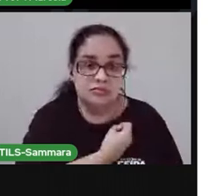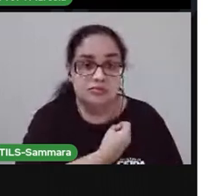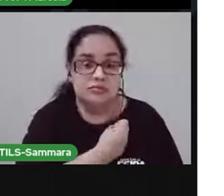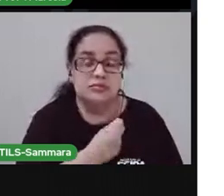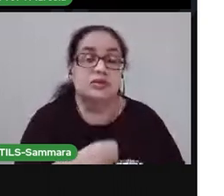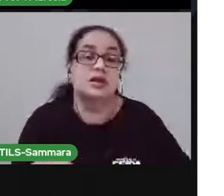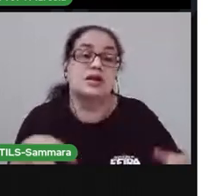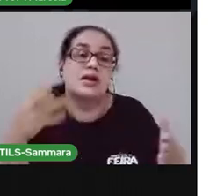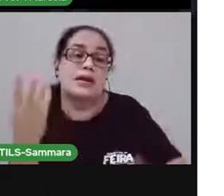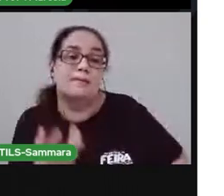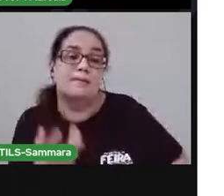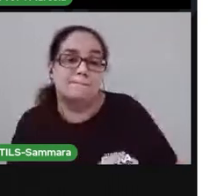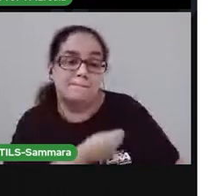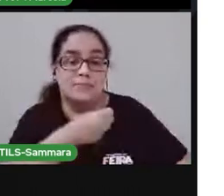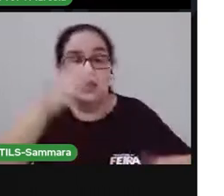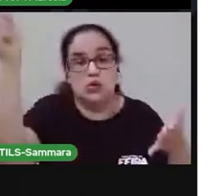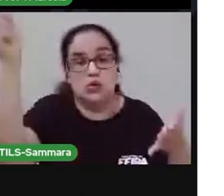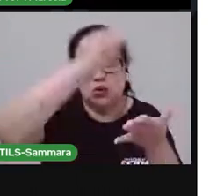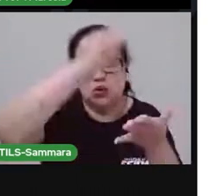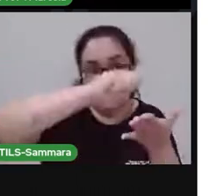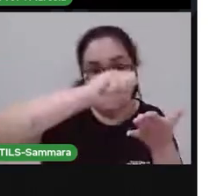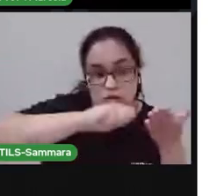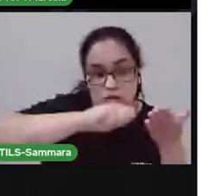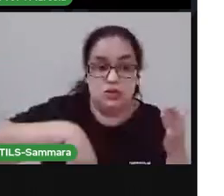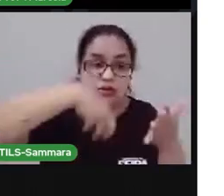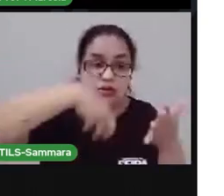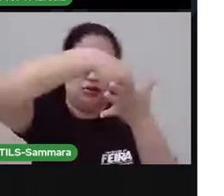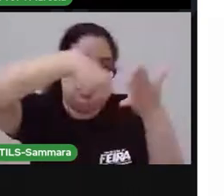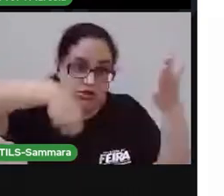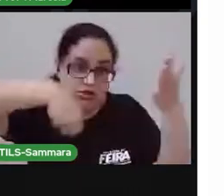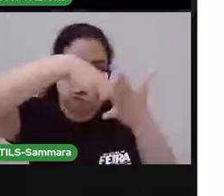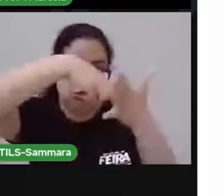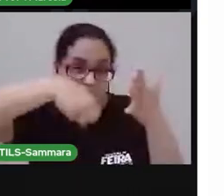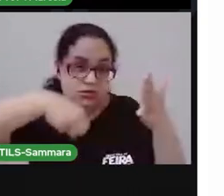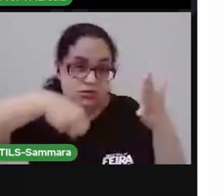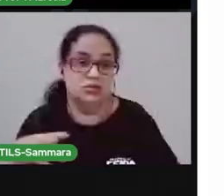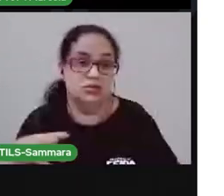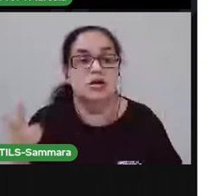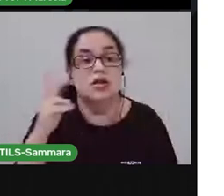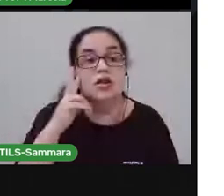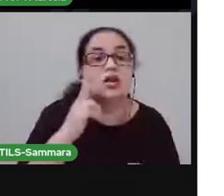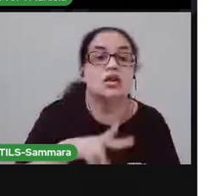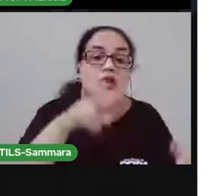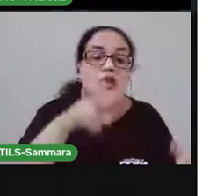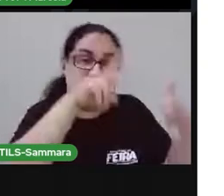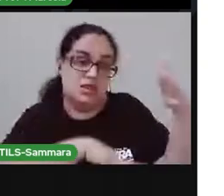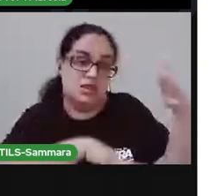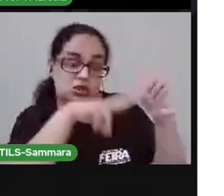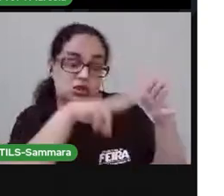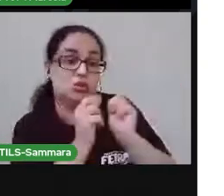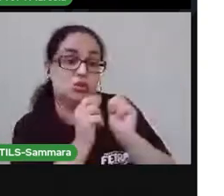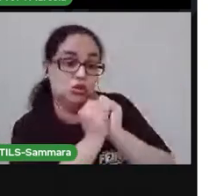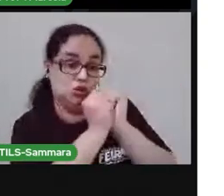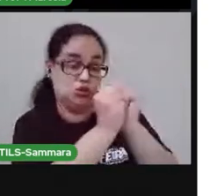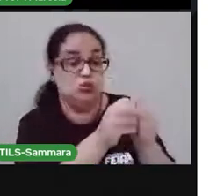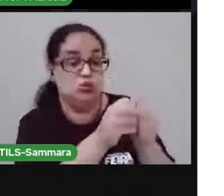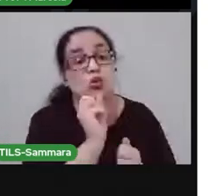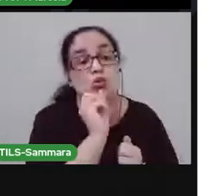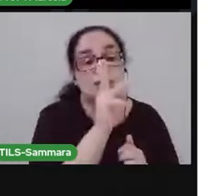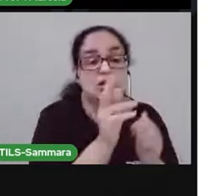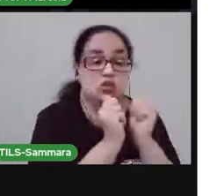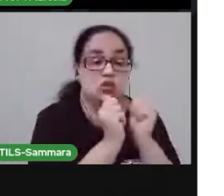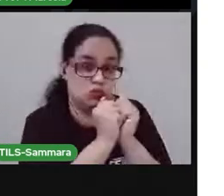Esse poema está escrito aí na atividade de vocês. A gente vai fazer a leitura juntos, tá bom? Me